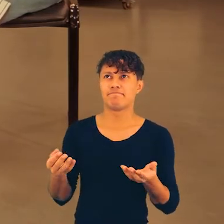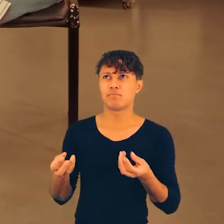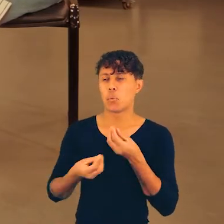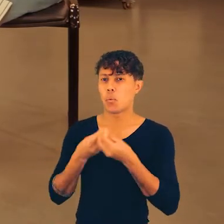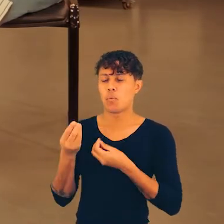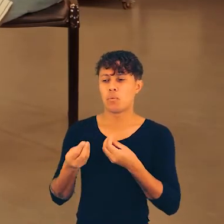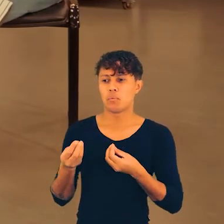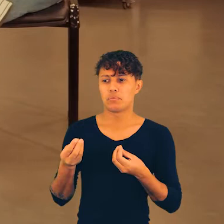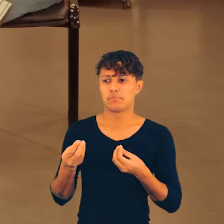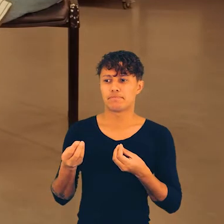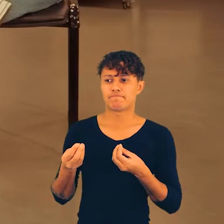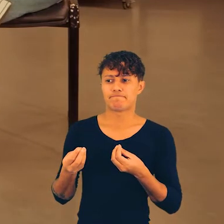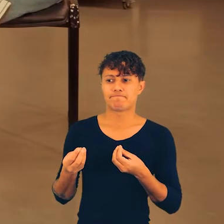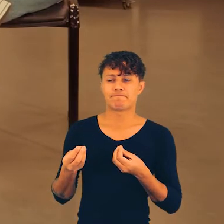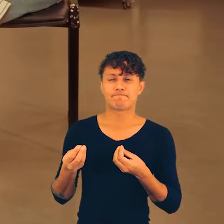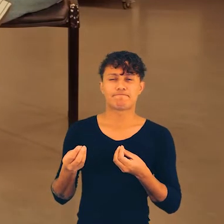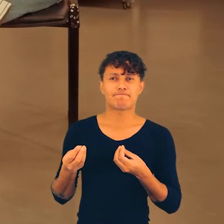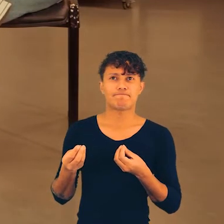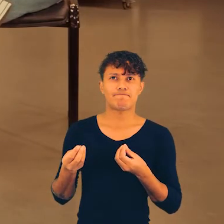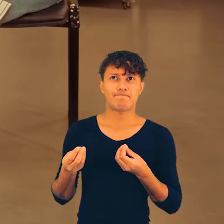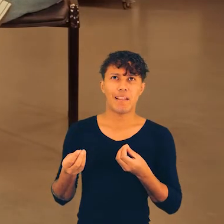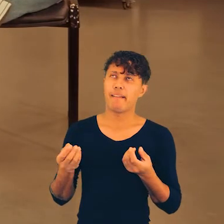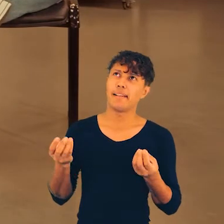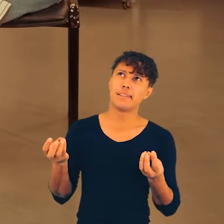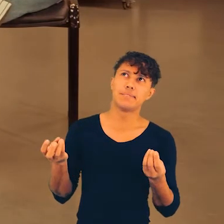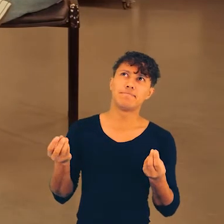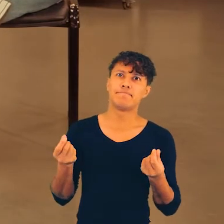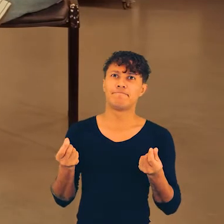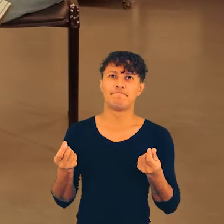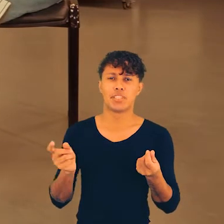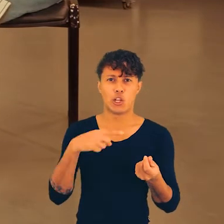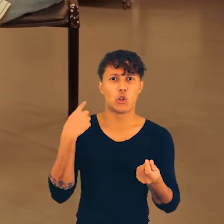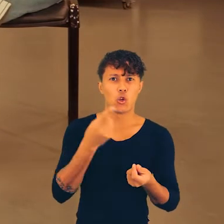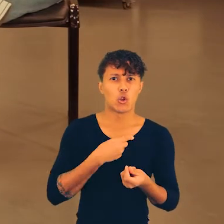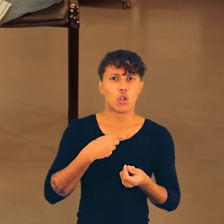o que eu queria dizer, tipo, você acha que dá para,